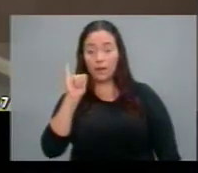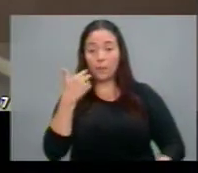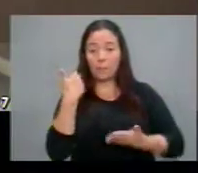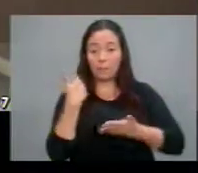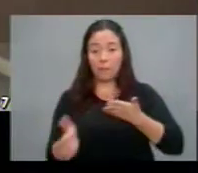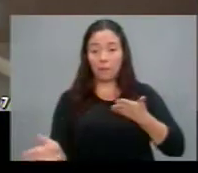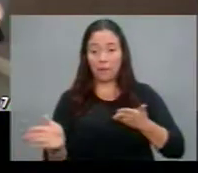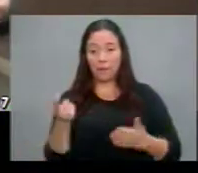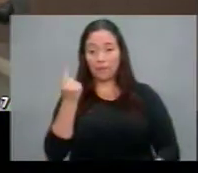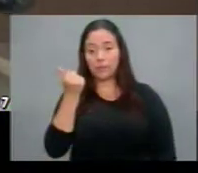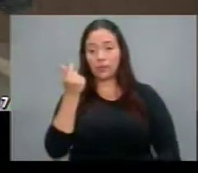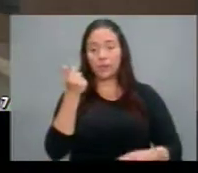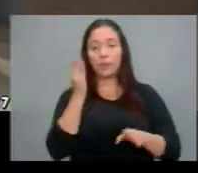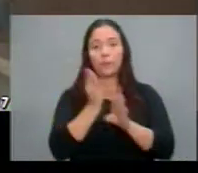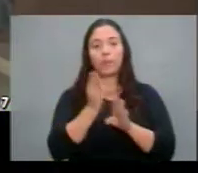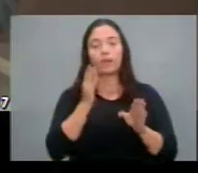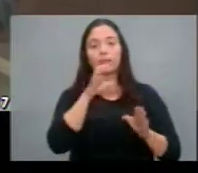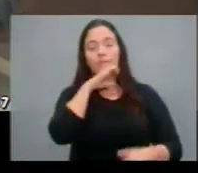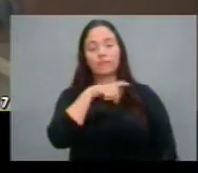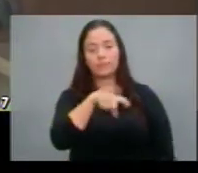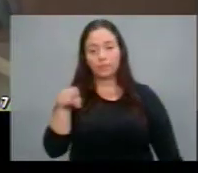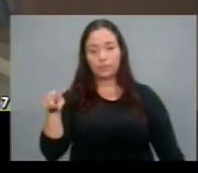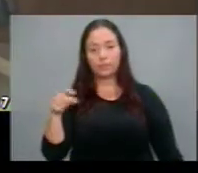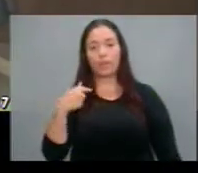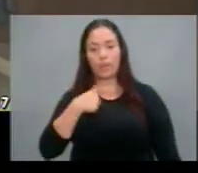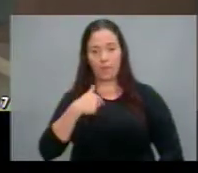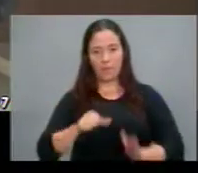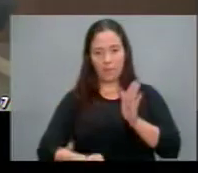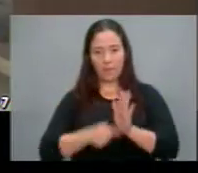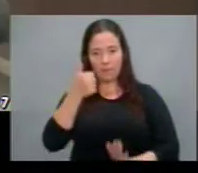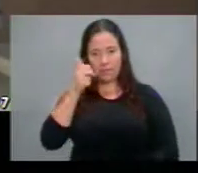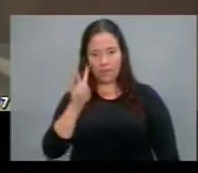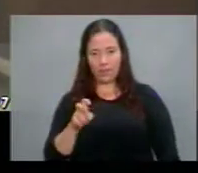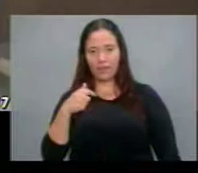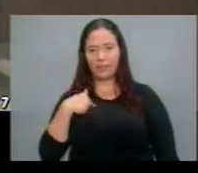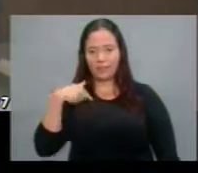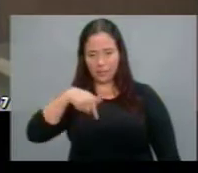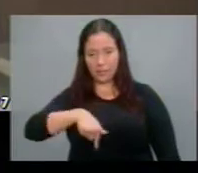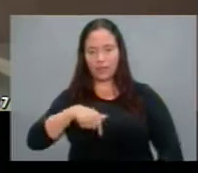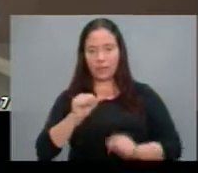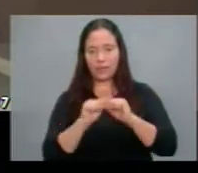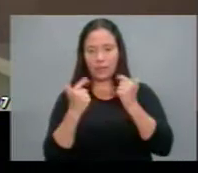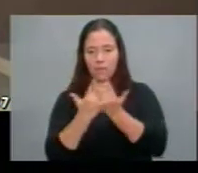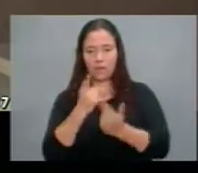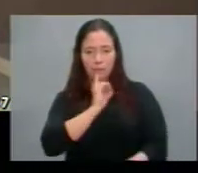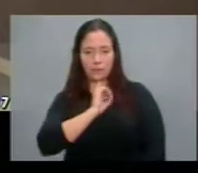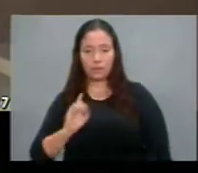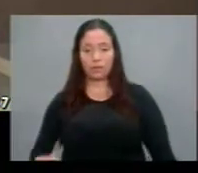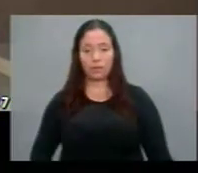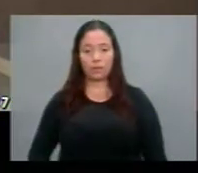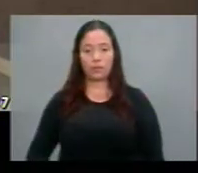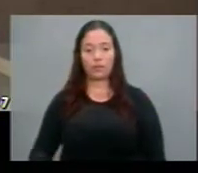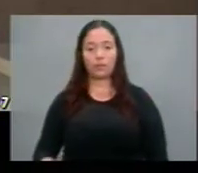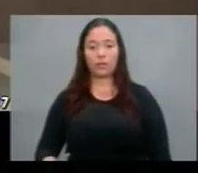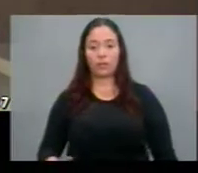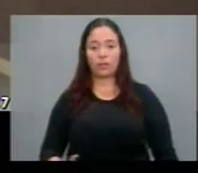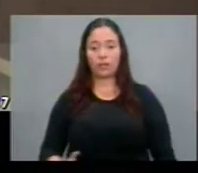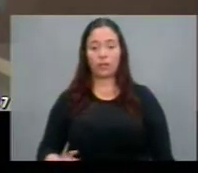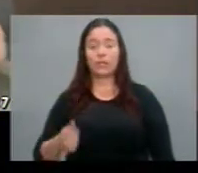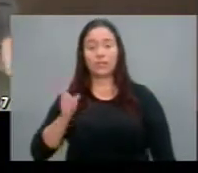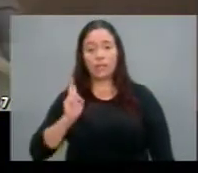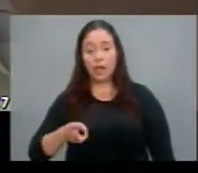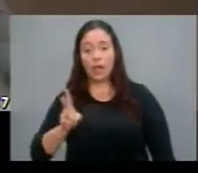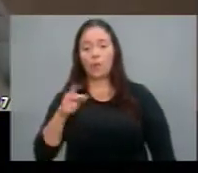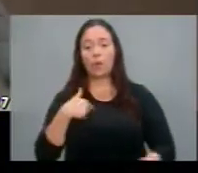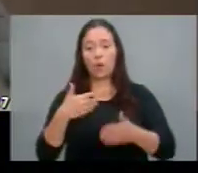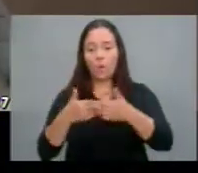vem um parágrafo eu vou esse é meu primeiro mandato eu estou no terceiro ano do primeiro mandato e eu sou derrotado toda